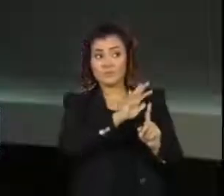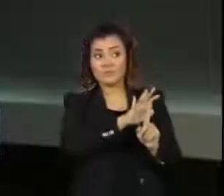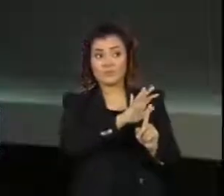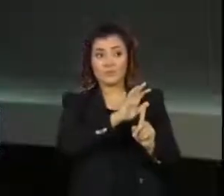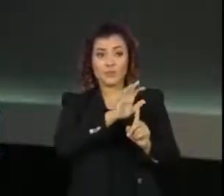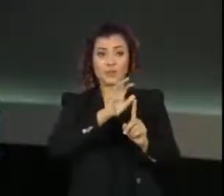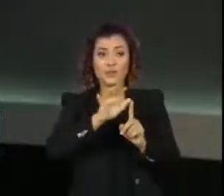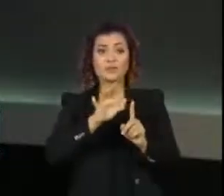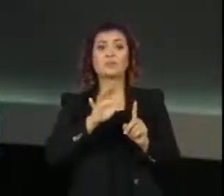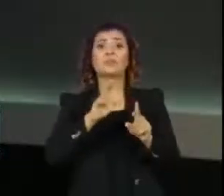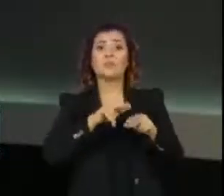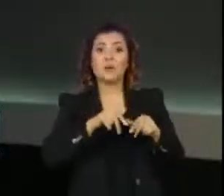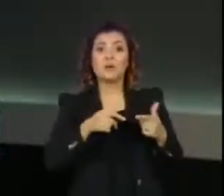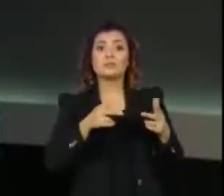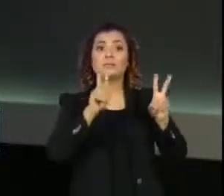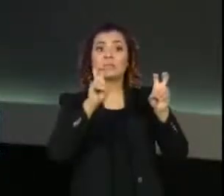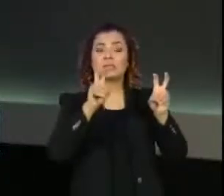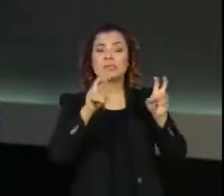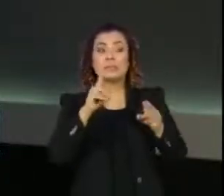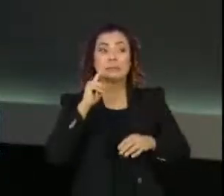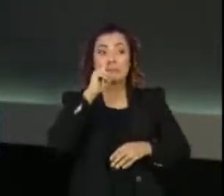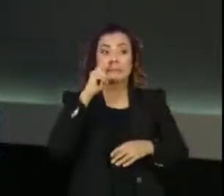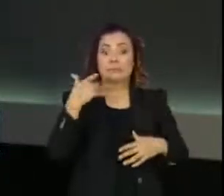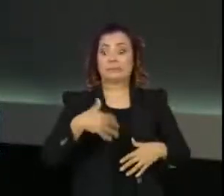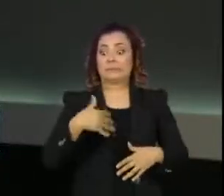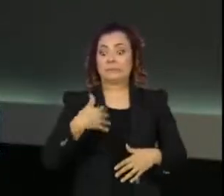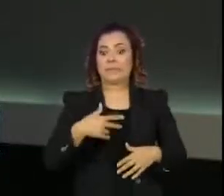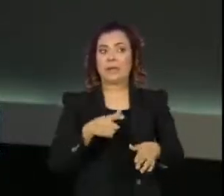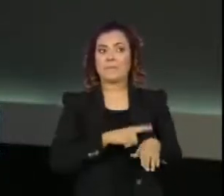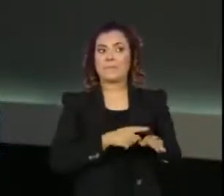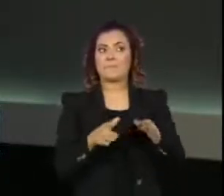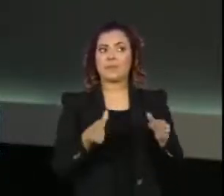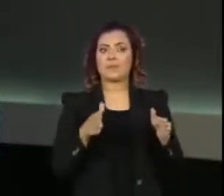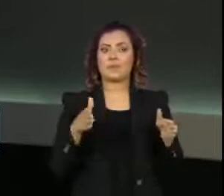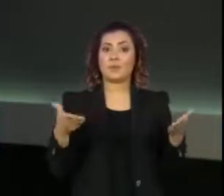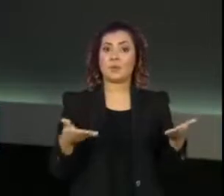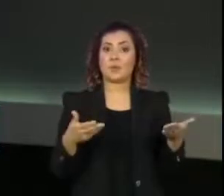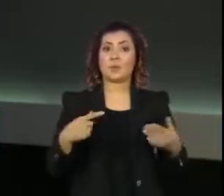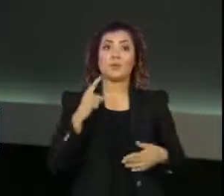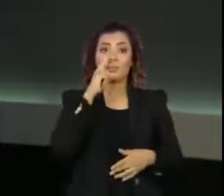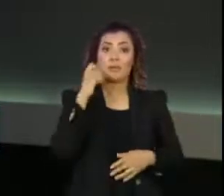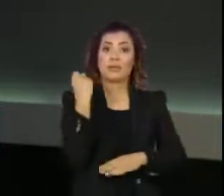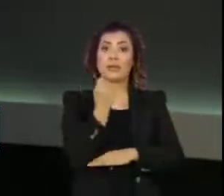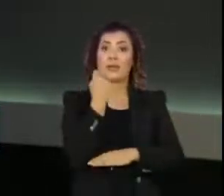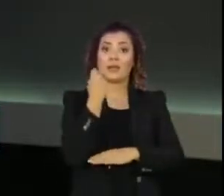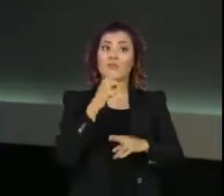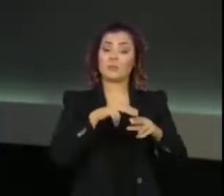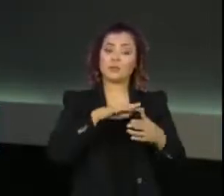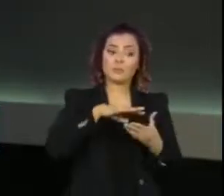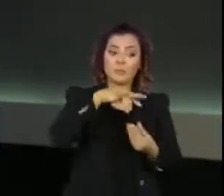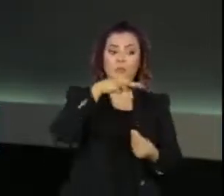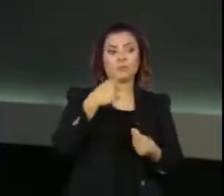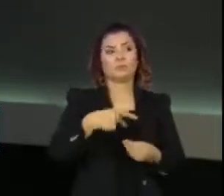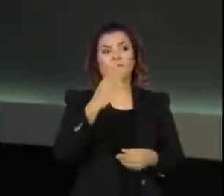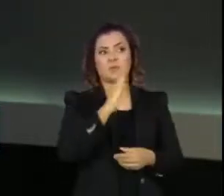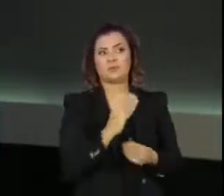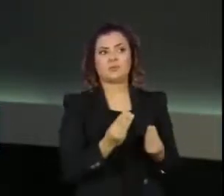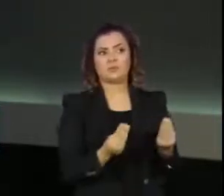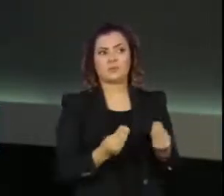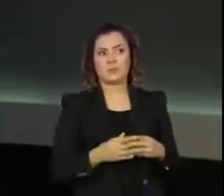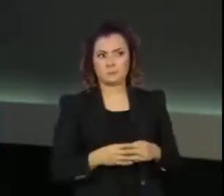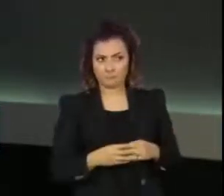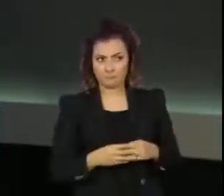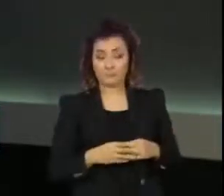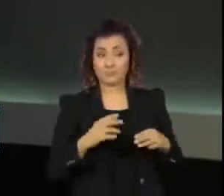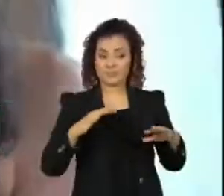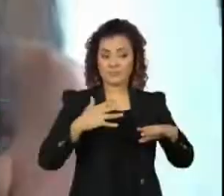dessas ações ou sobre o perigo desse momento que a gente está enfrentando para a nossa democracia, para